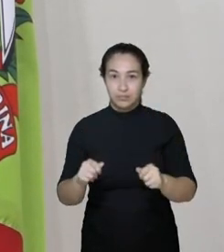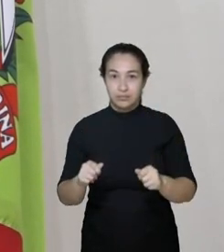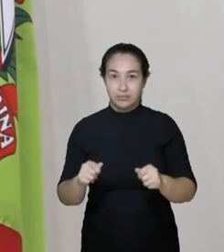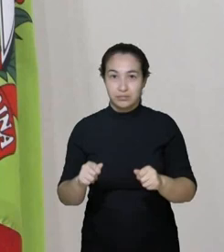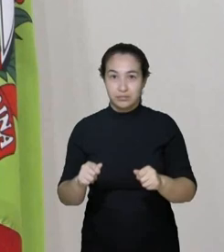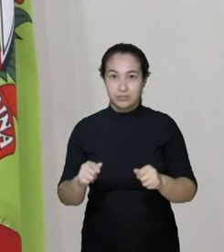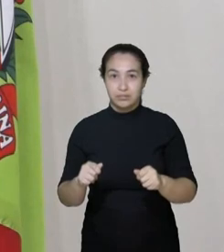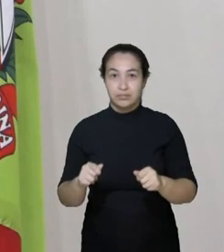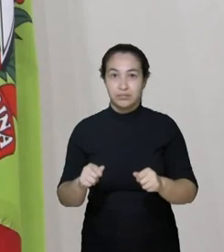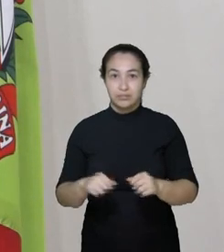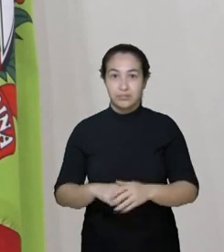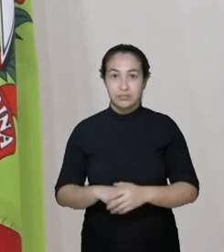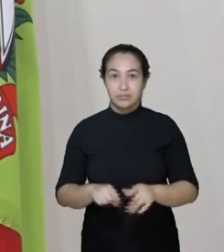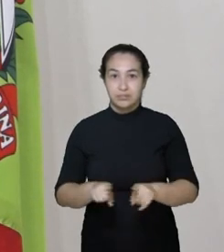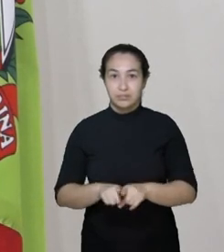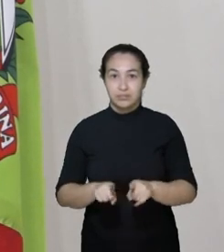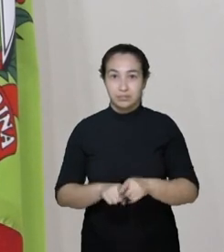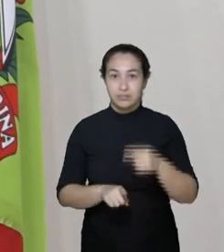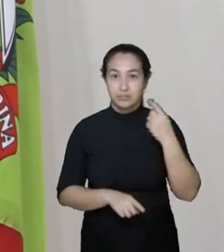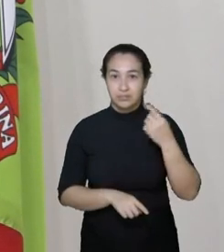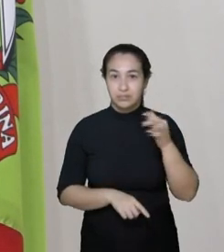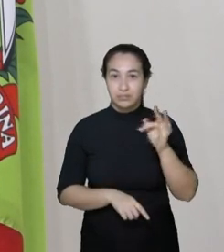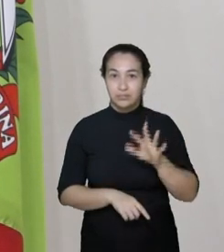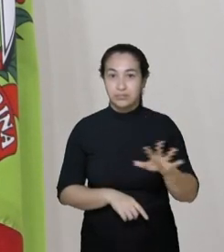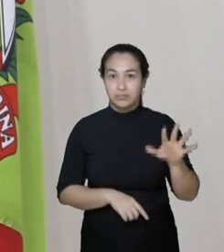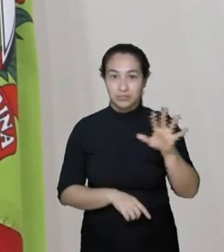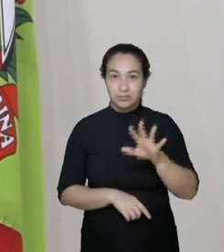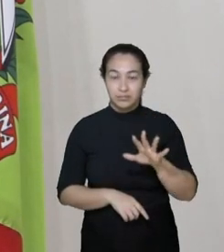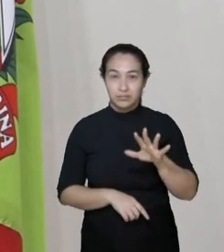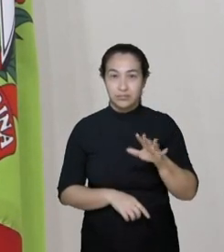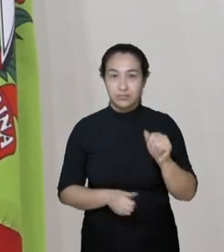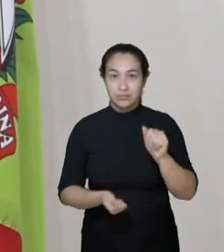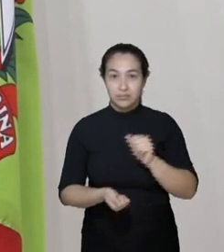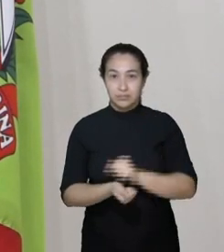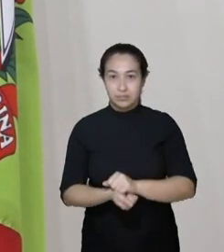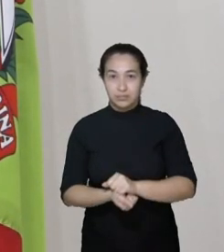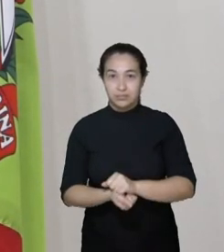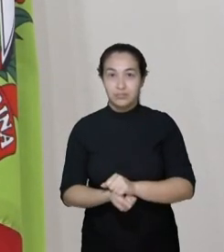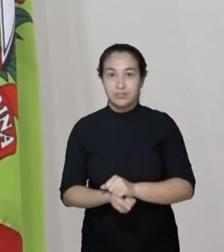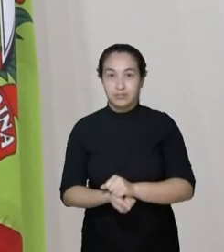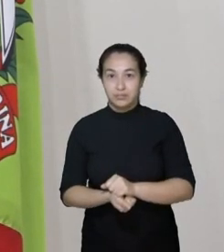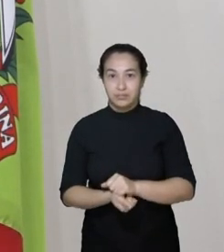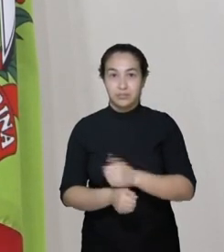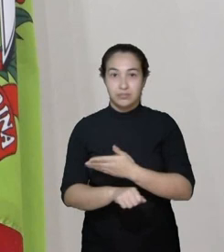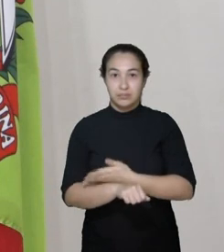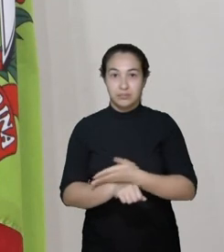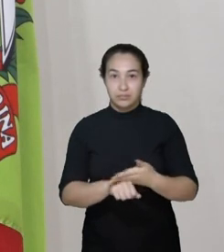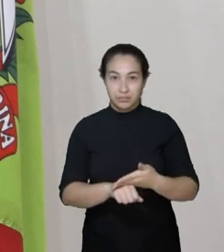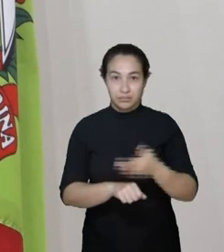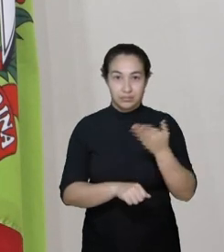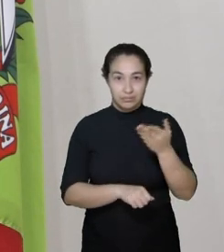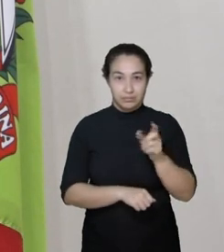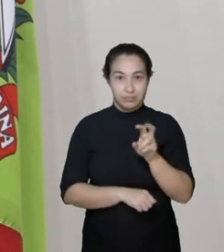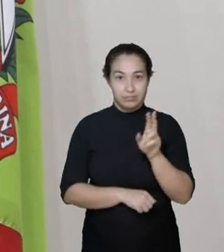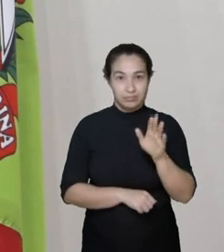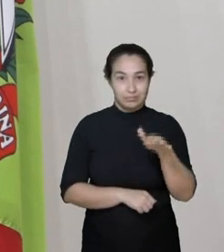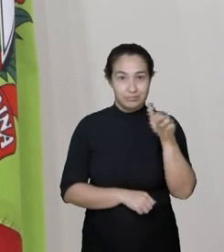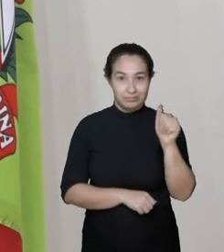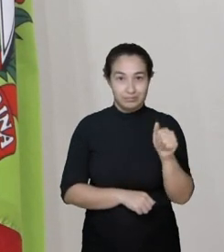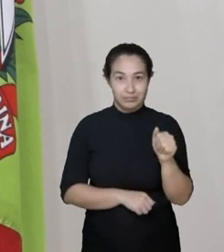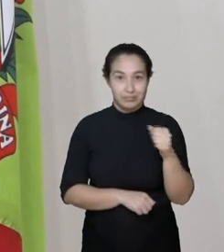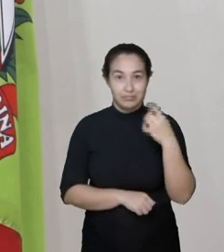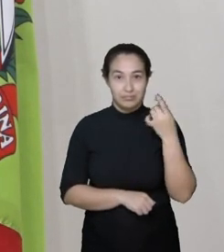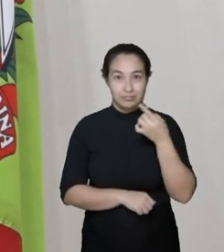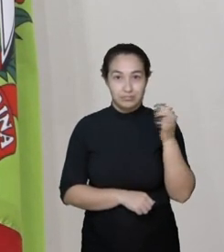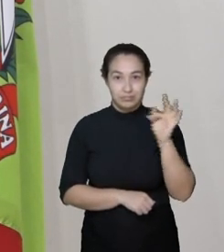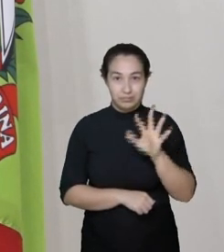federal, tudo conosco aqui já, agora tem que se acostumar, não é? Se chamar deputado federal, não é? Agora é